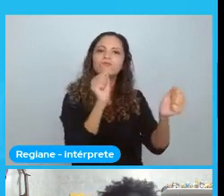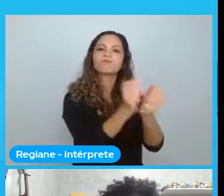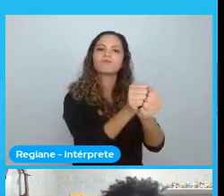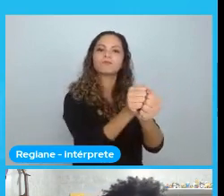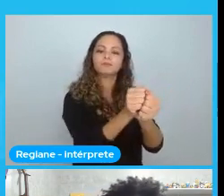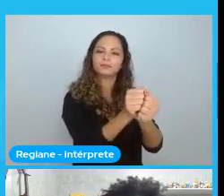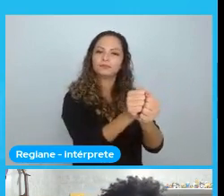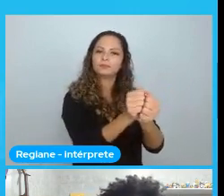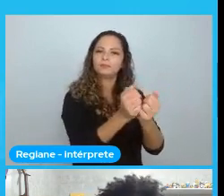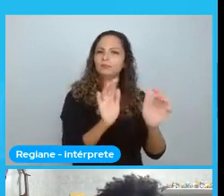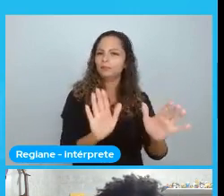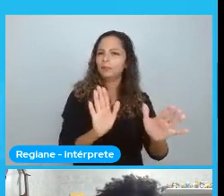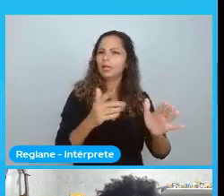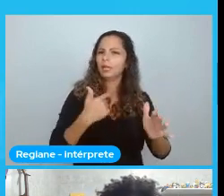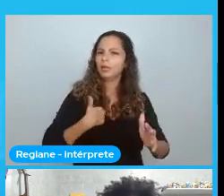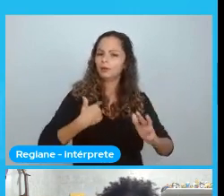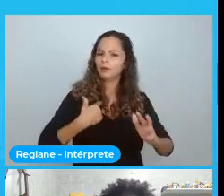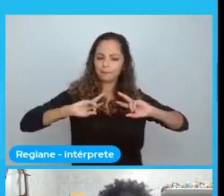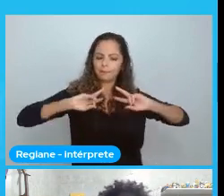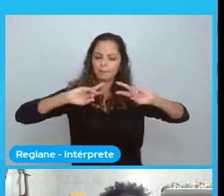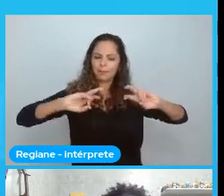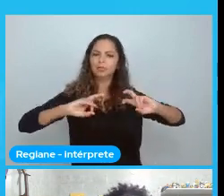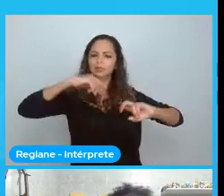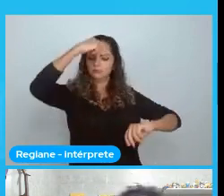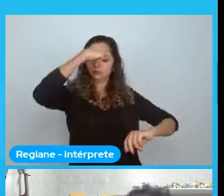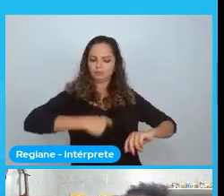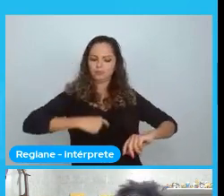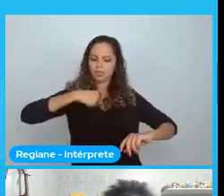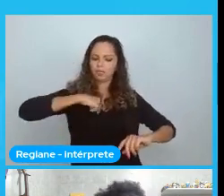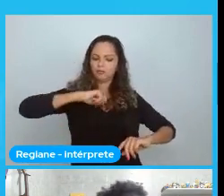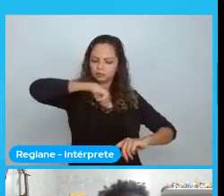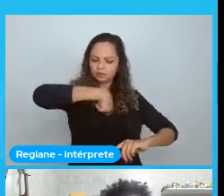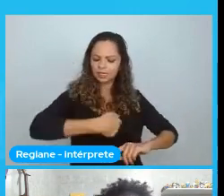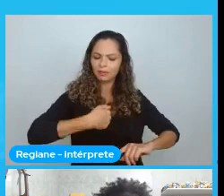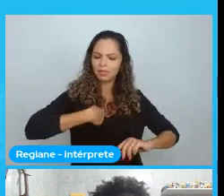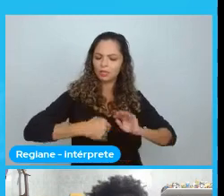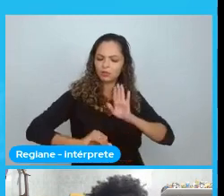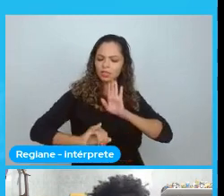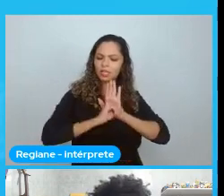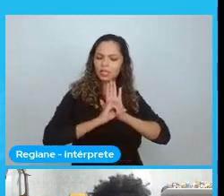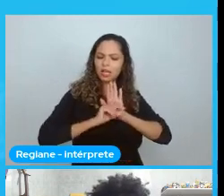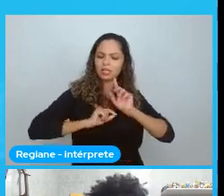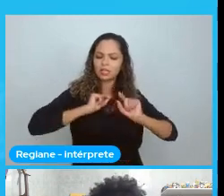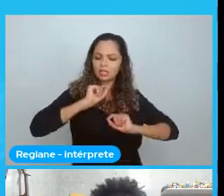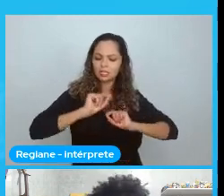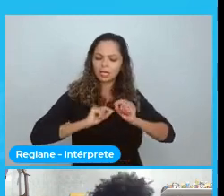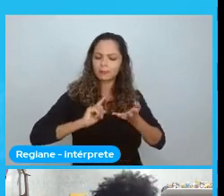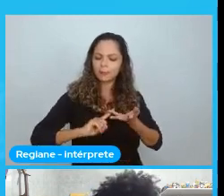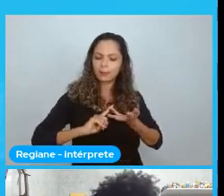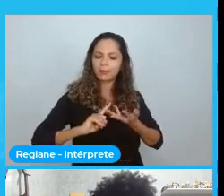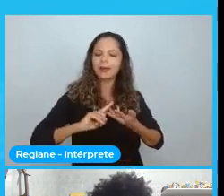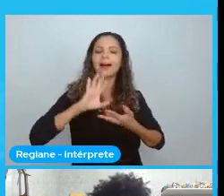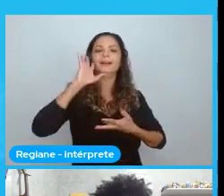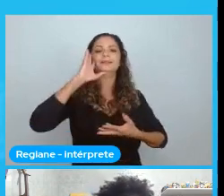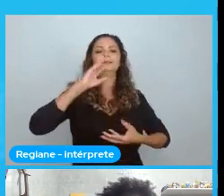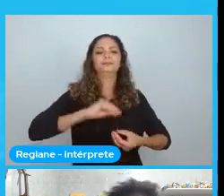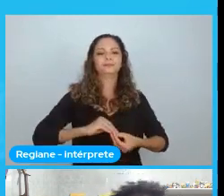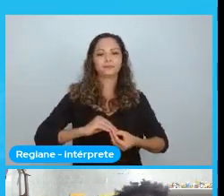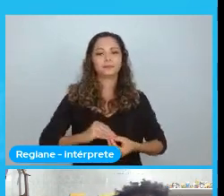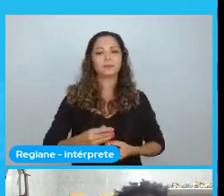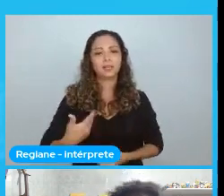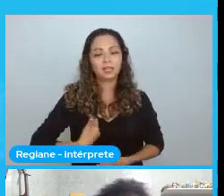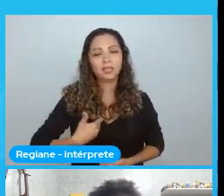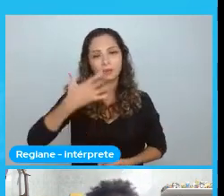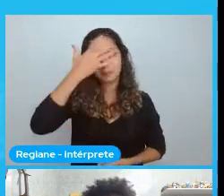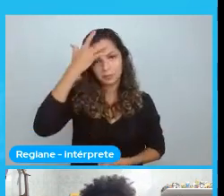Começa a perceber. Quem você é. Aí. Você começa. A entender. Um monte de coisa. Eu sou uma pessoa negra. Retinta. Então. Não tenho